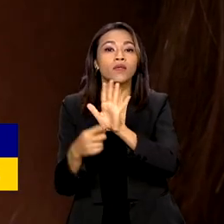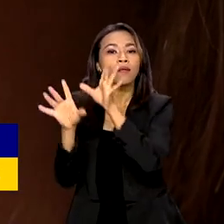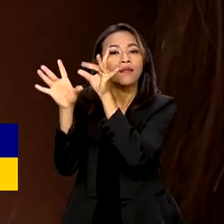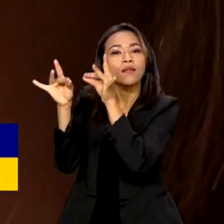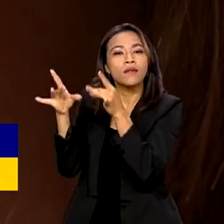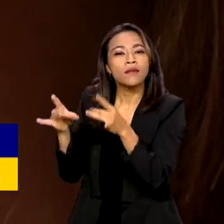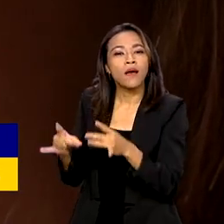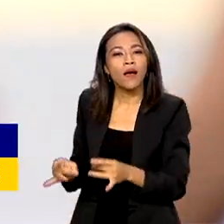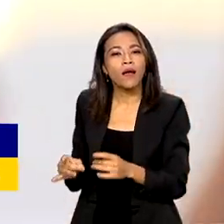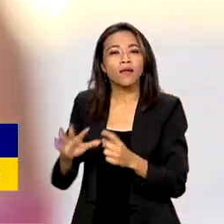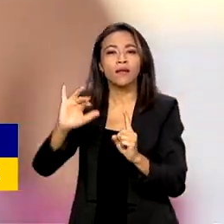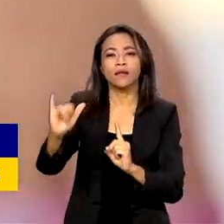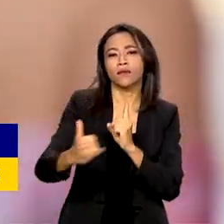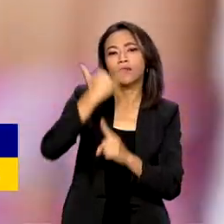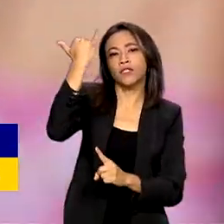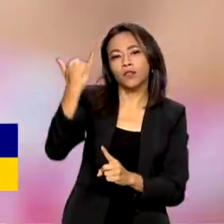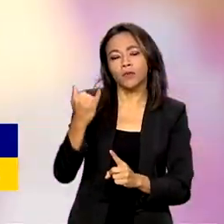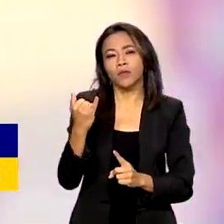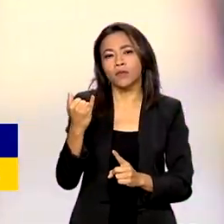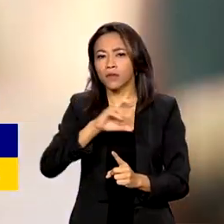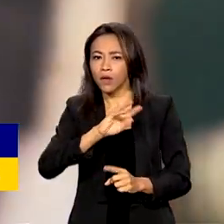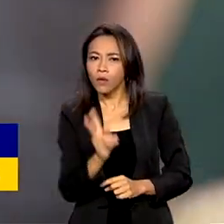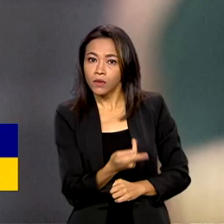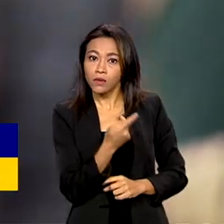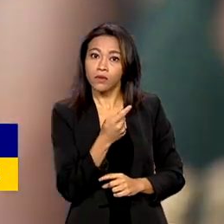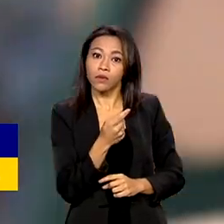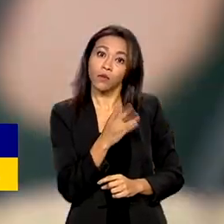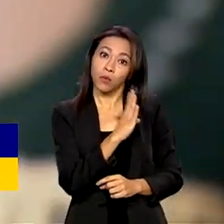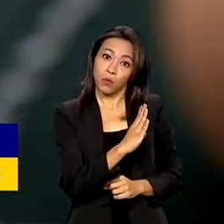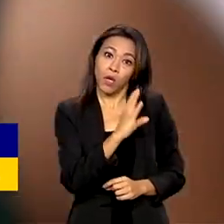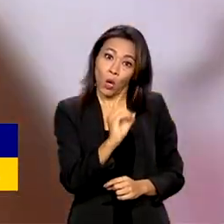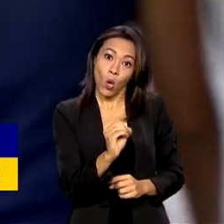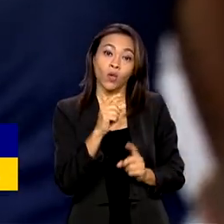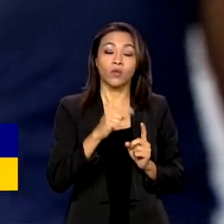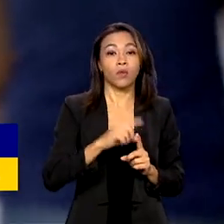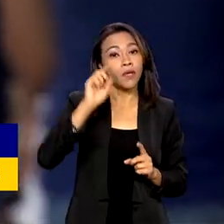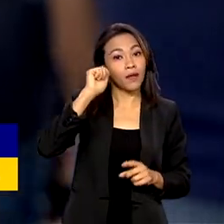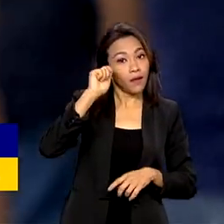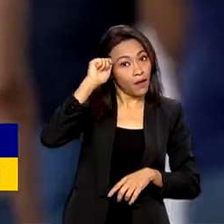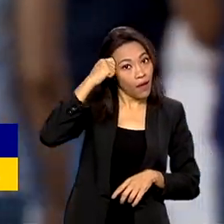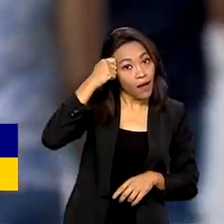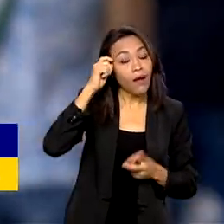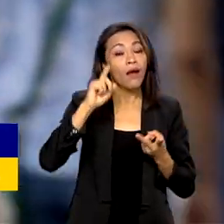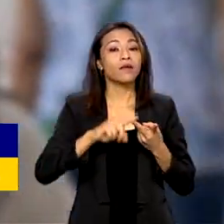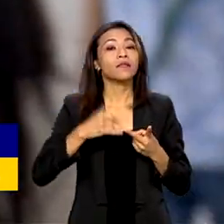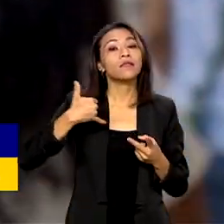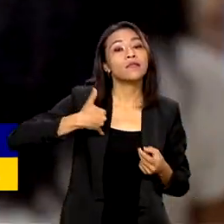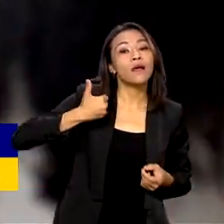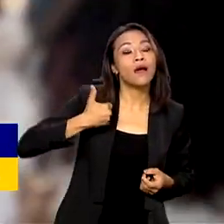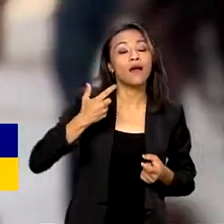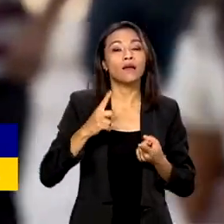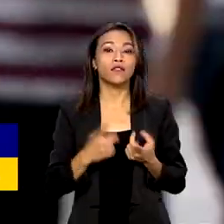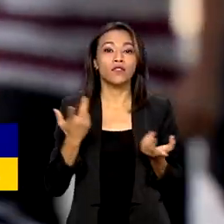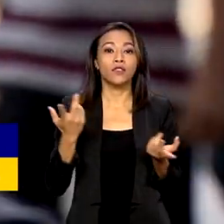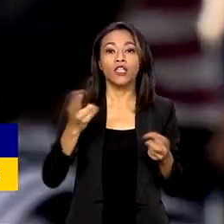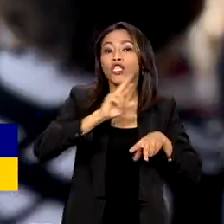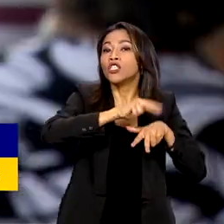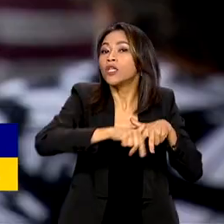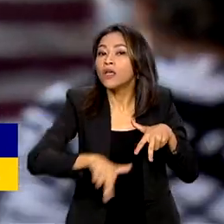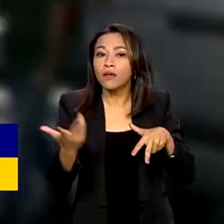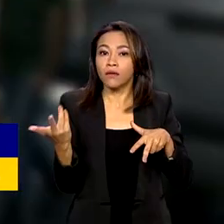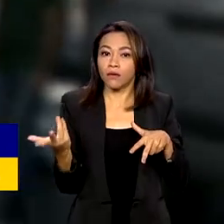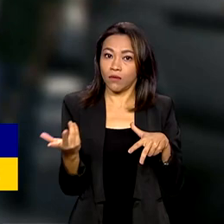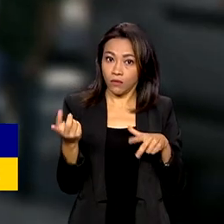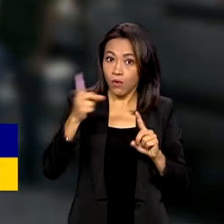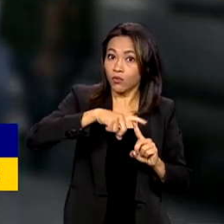nos boletins de ocorrência, com inclusão de gênero, raça e idade. E pode reduzir crises de